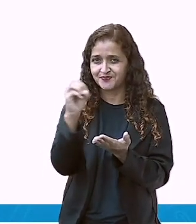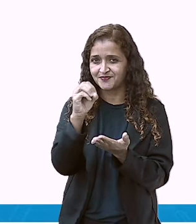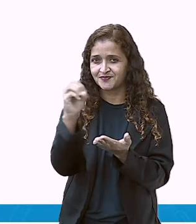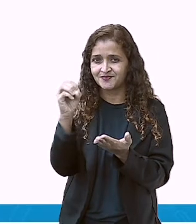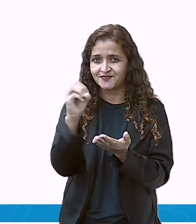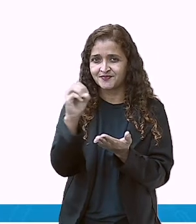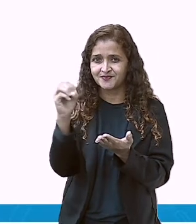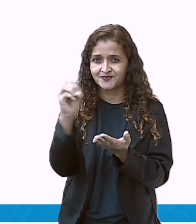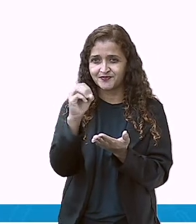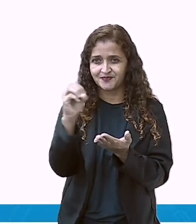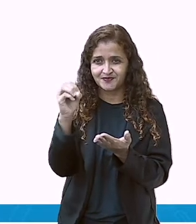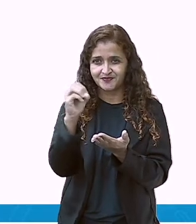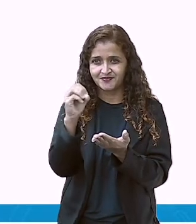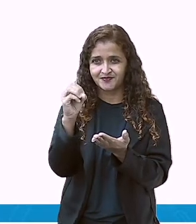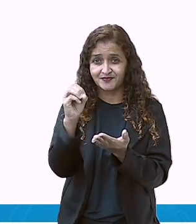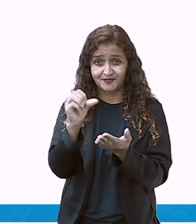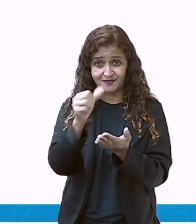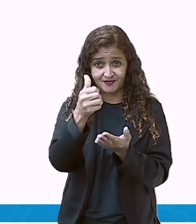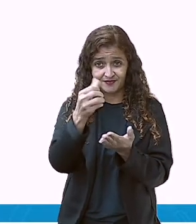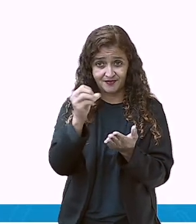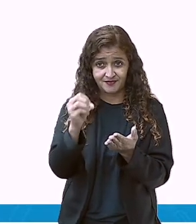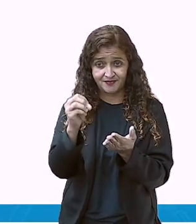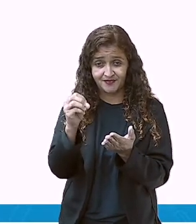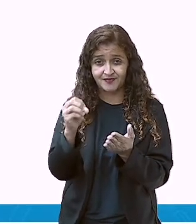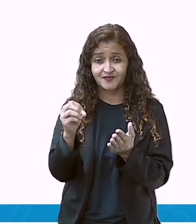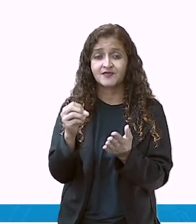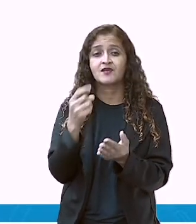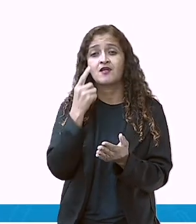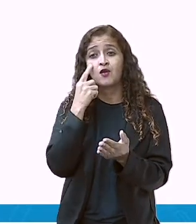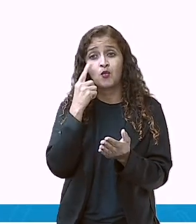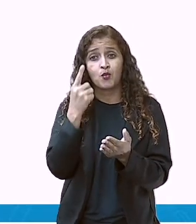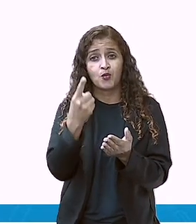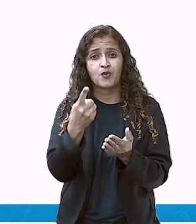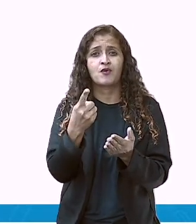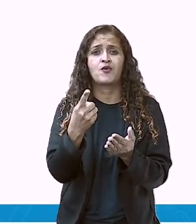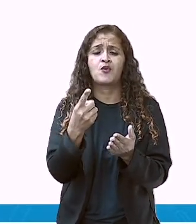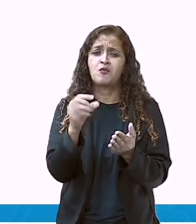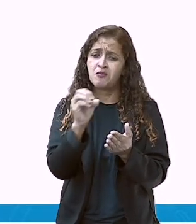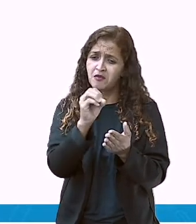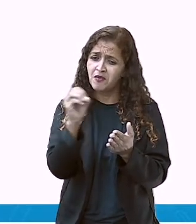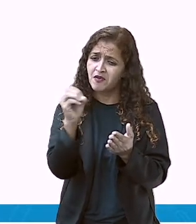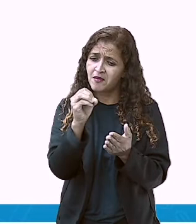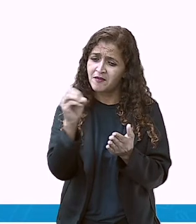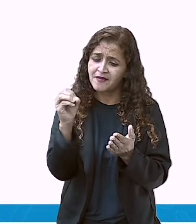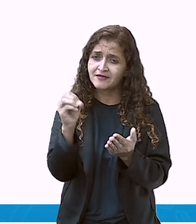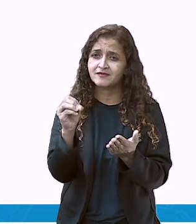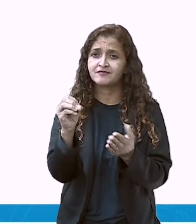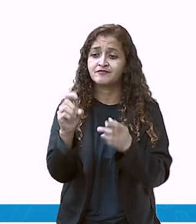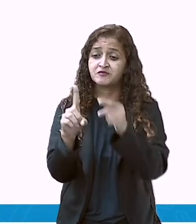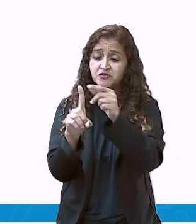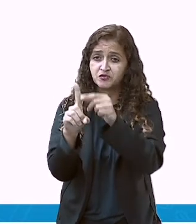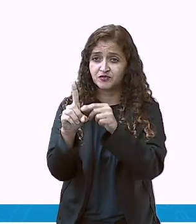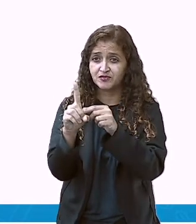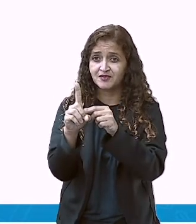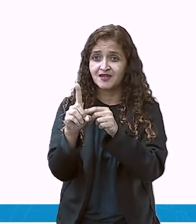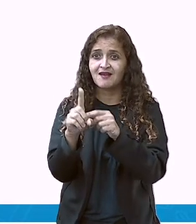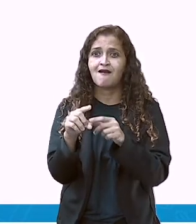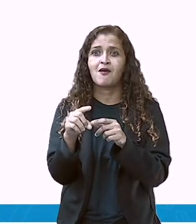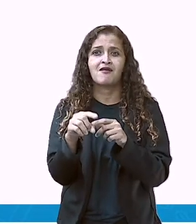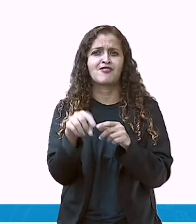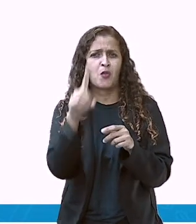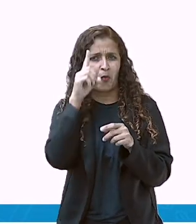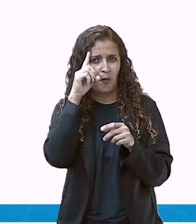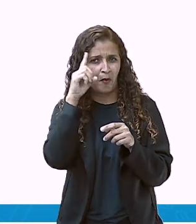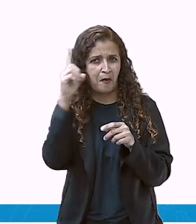Que esse é o mês número dez. Quando a gente está lá no mês de outubro, que comemorado sabe o quê? O dia das crianças.